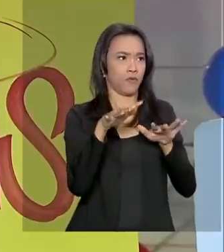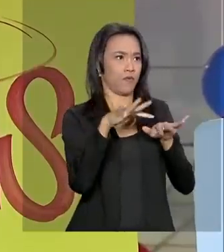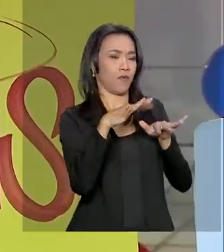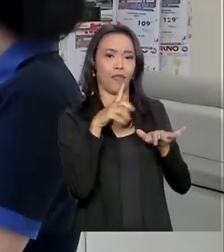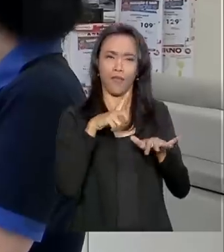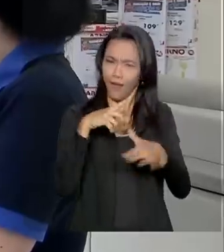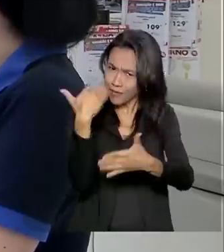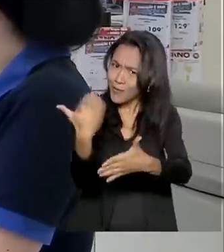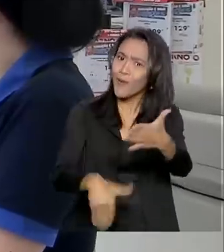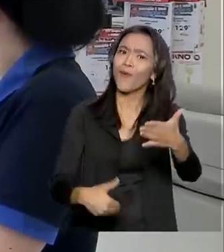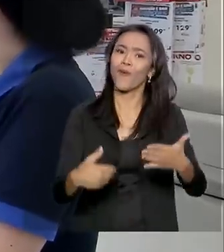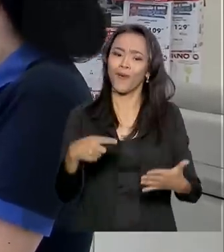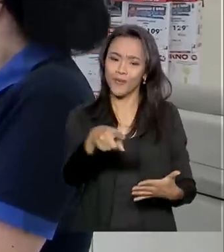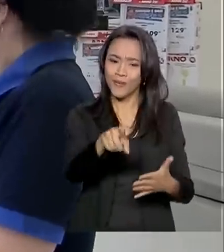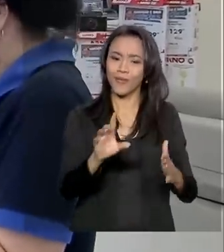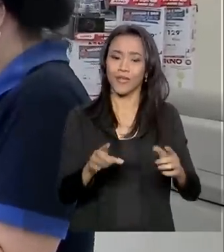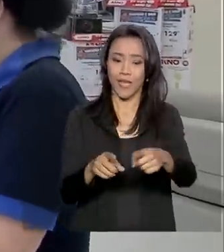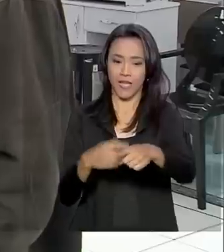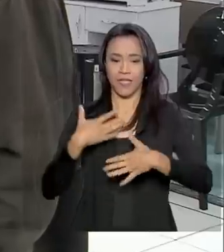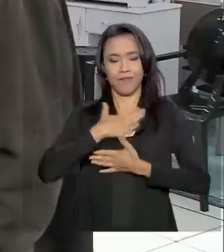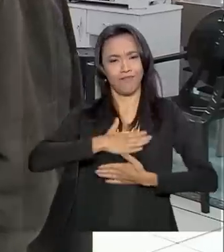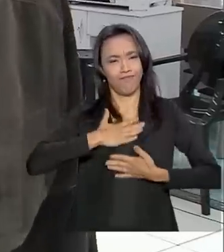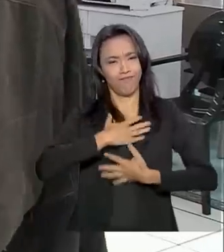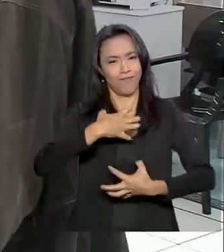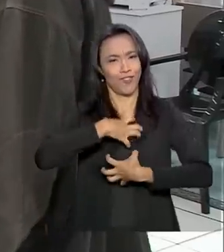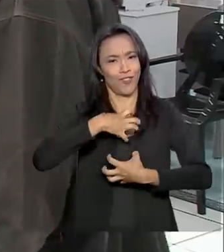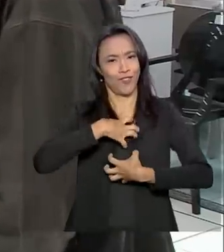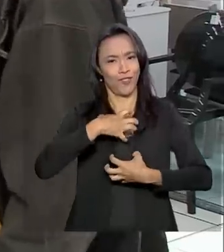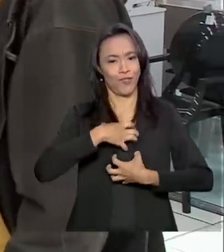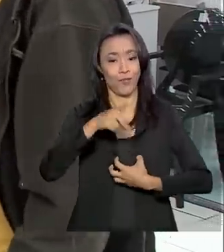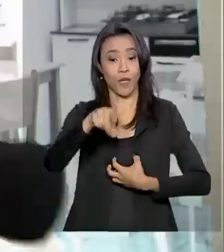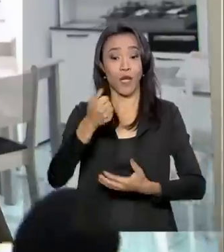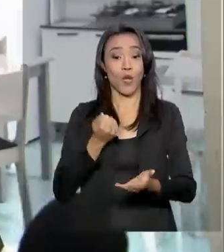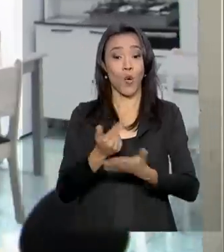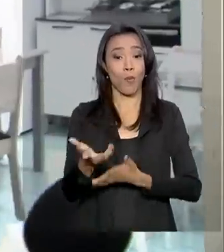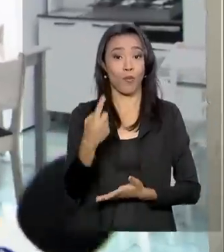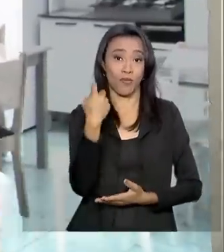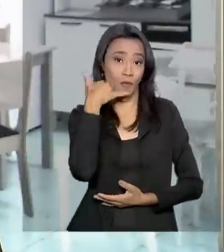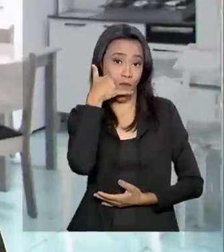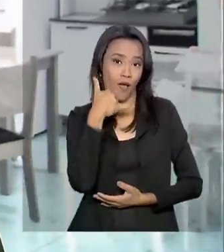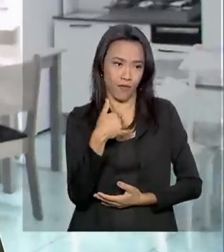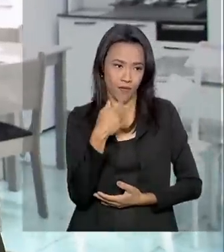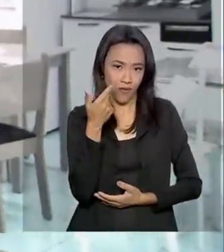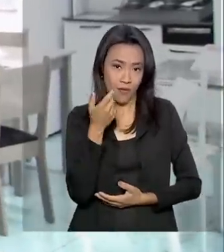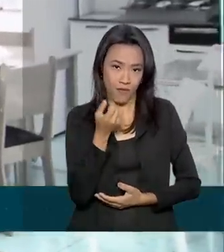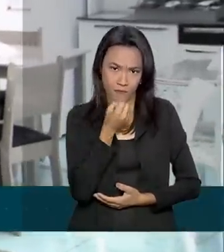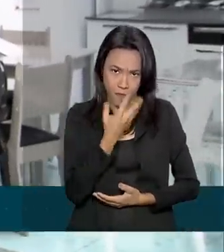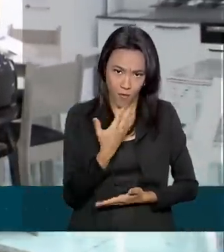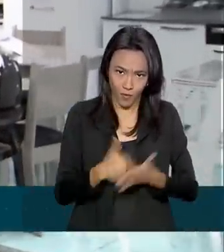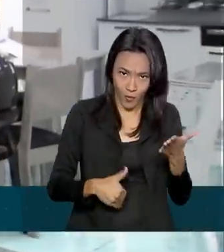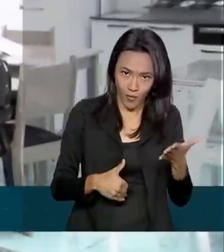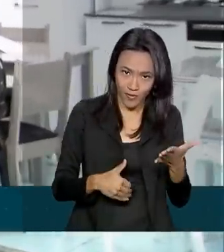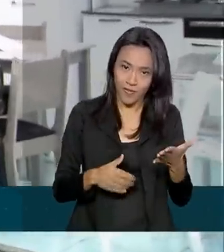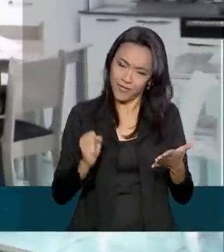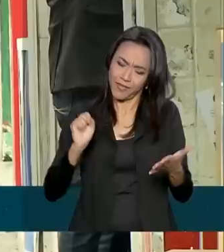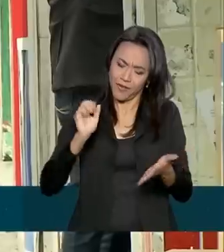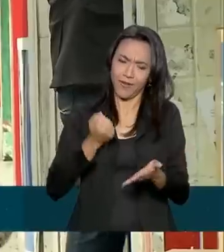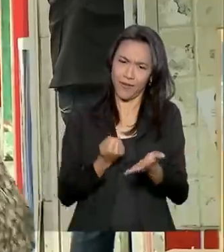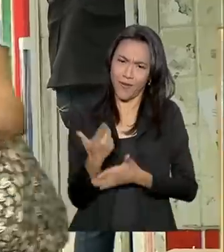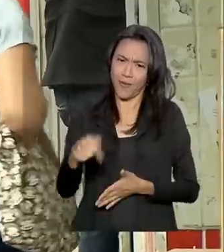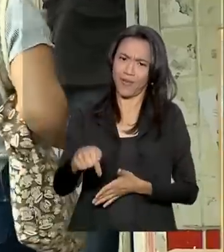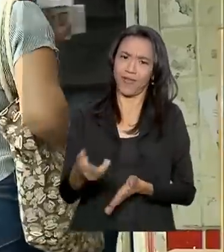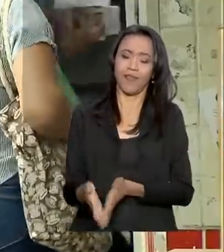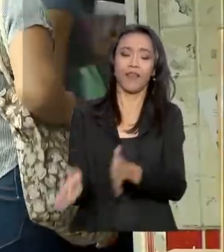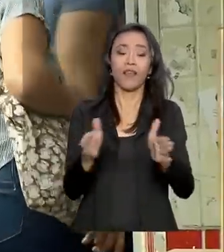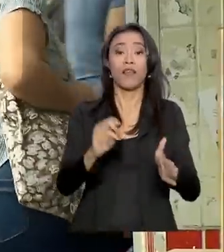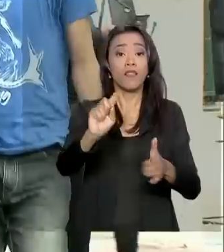desconto. O Gonzaga ficou satisfeito com a compra de um celular. Valeu a pena o desconto? Valeu, valeu. Eu só compro aqui. Na